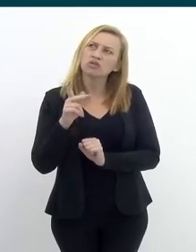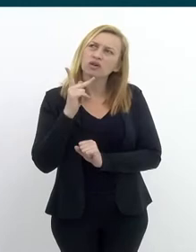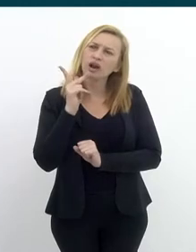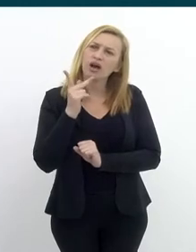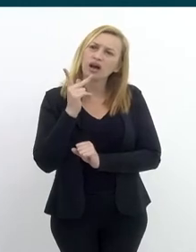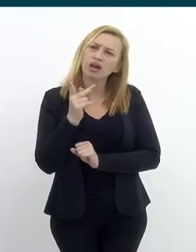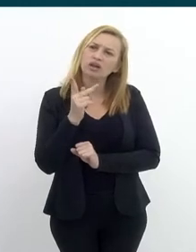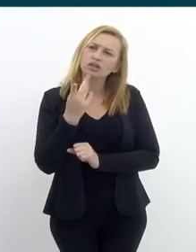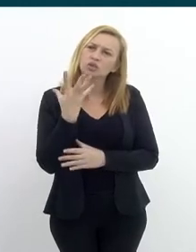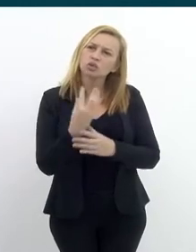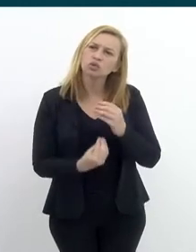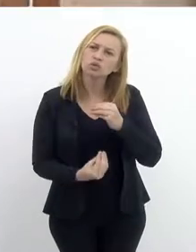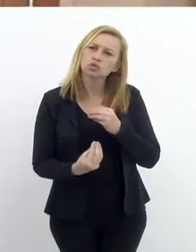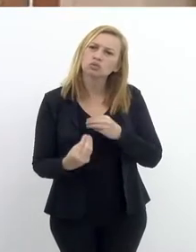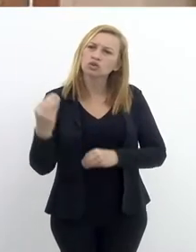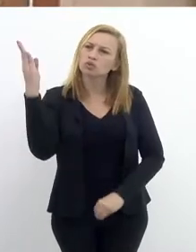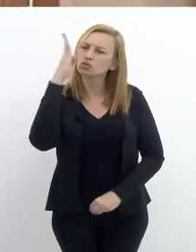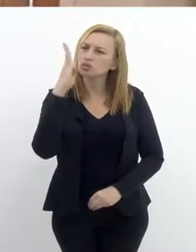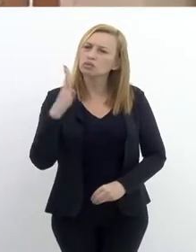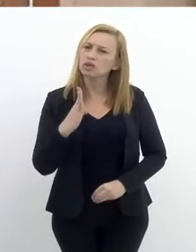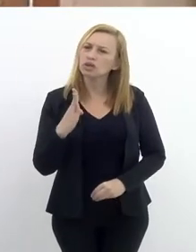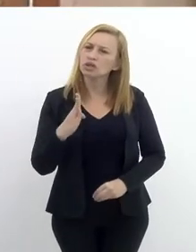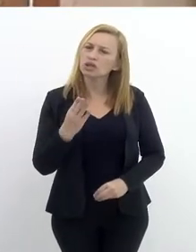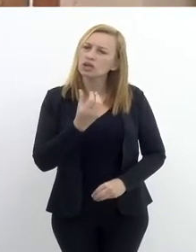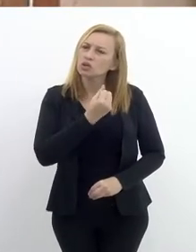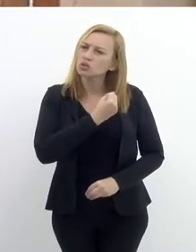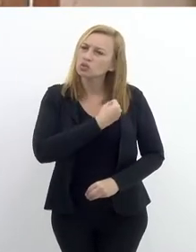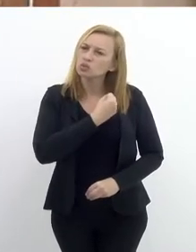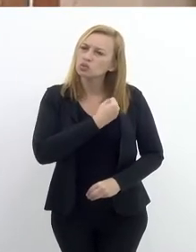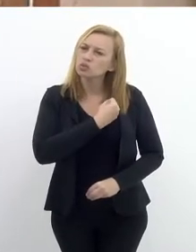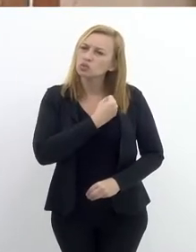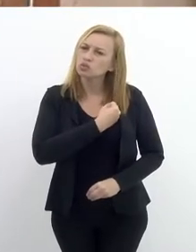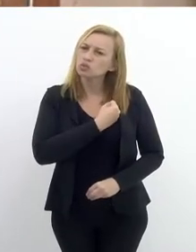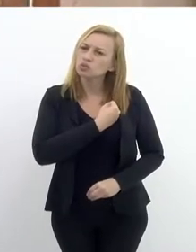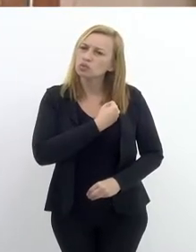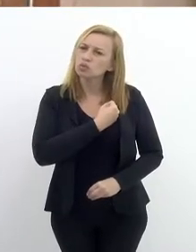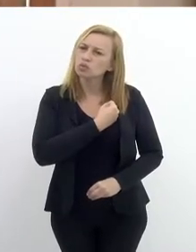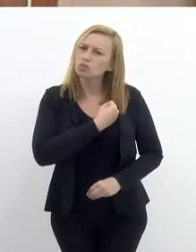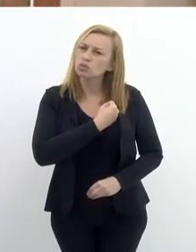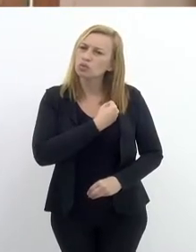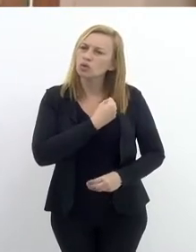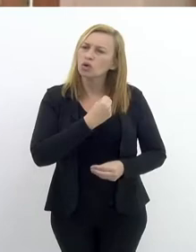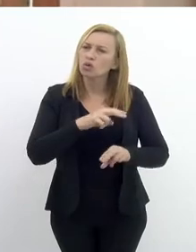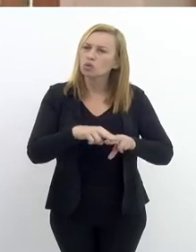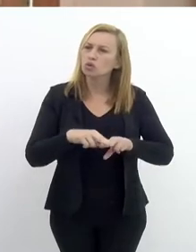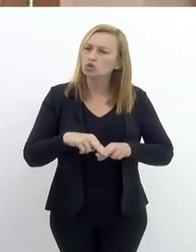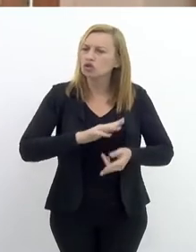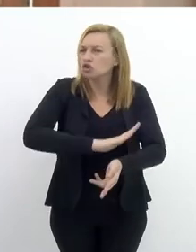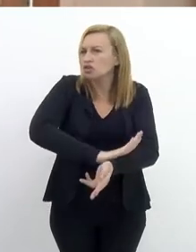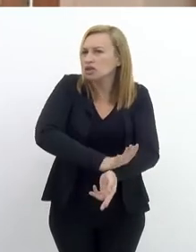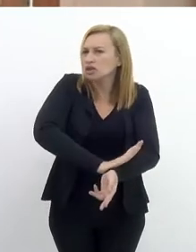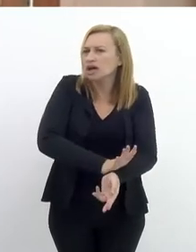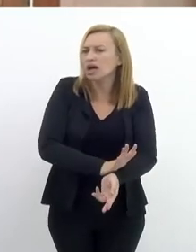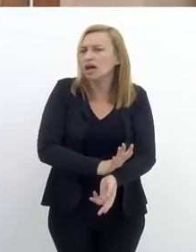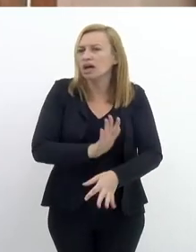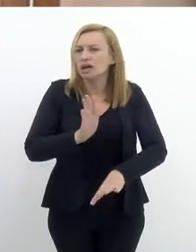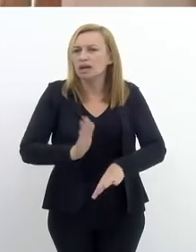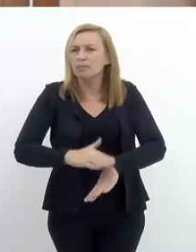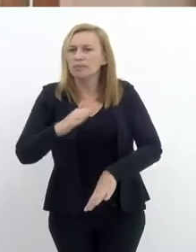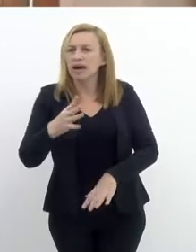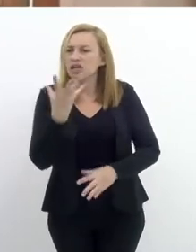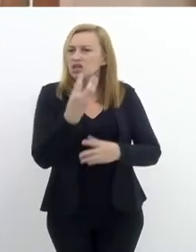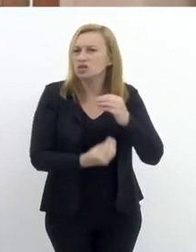gente pode dizer que no desaparecimento no Brasil tem um recorte racial e social? As pessoas que mais desaparecem,